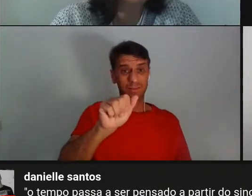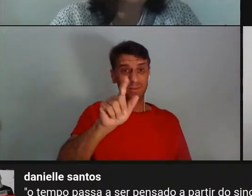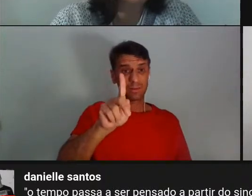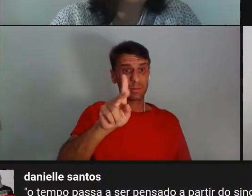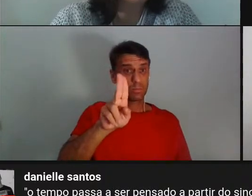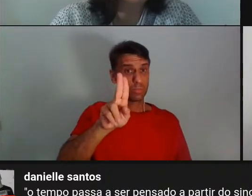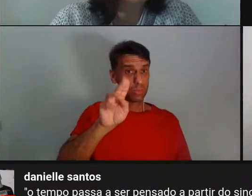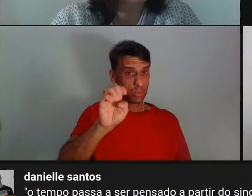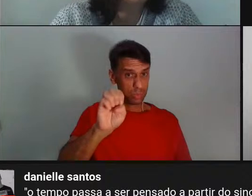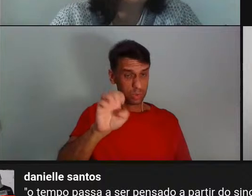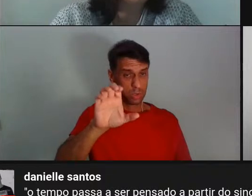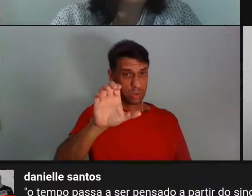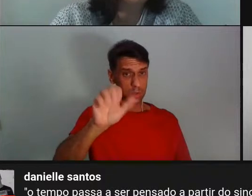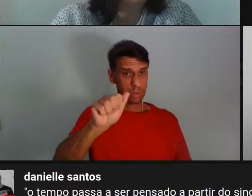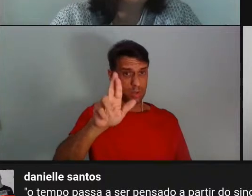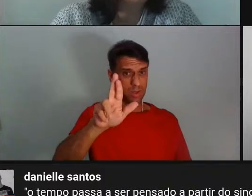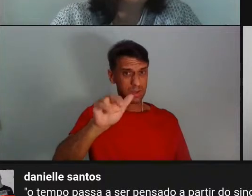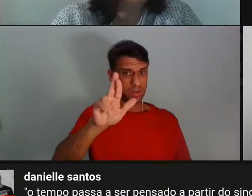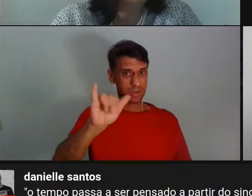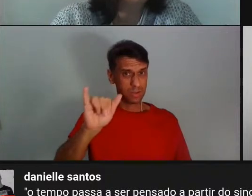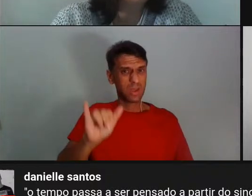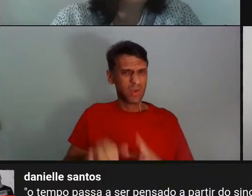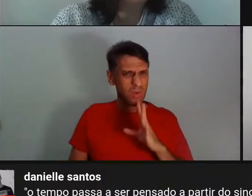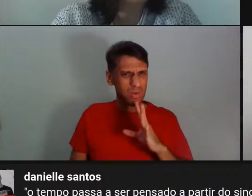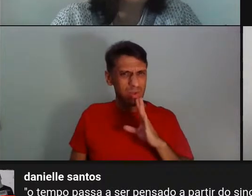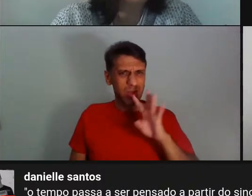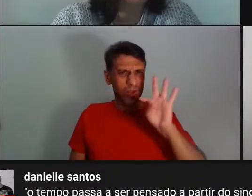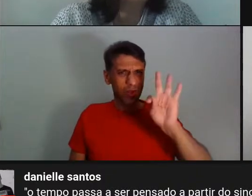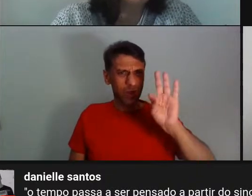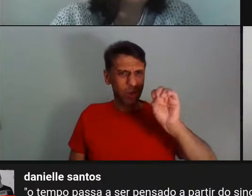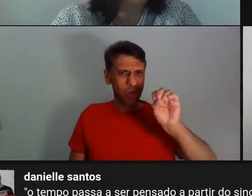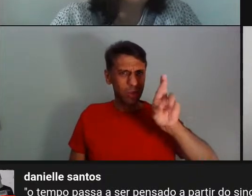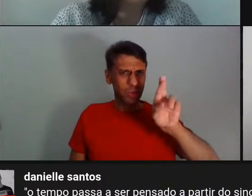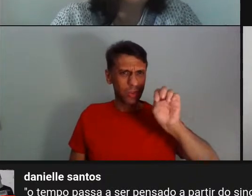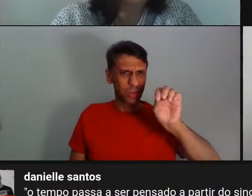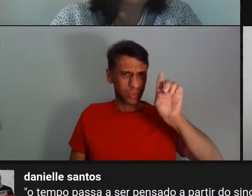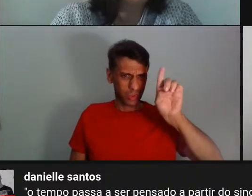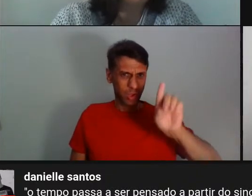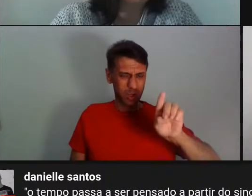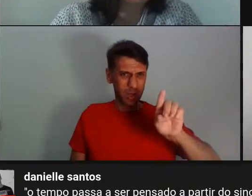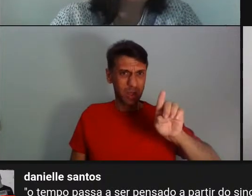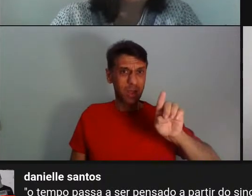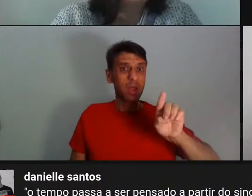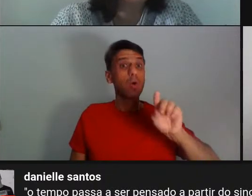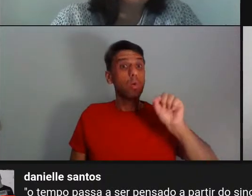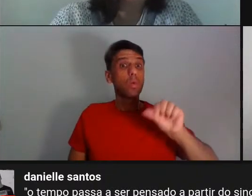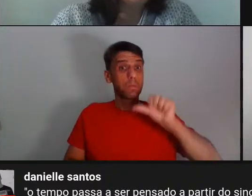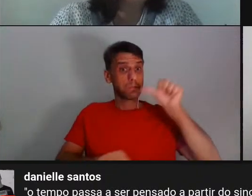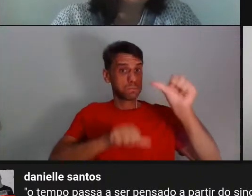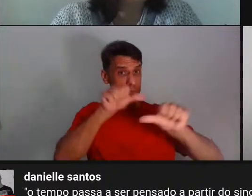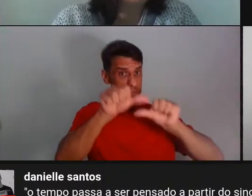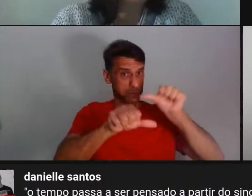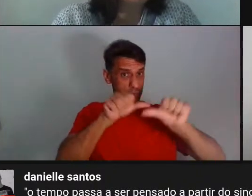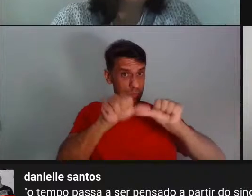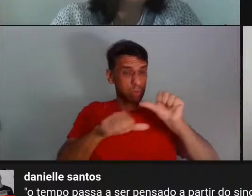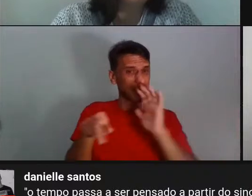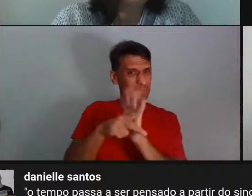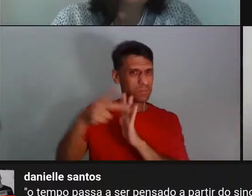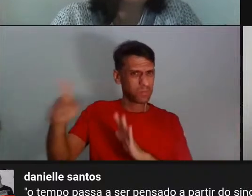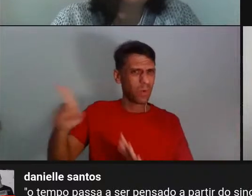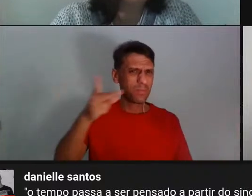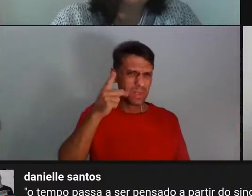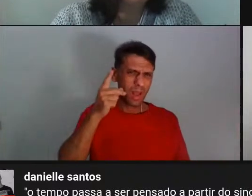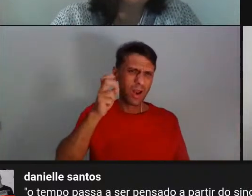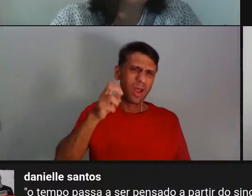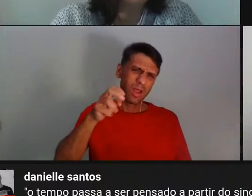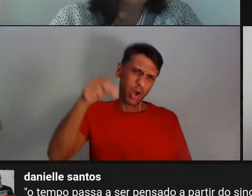você conhece o Toré, que é uma dança, um ritual indígena aqui do Ceará, do Nordeste em geral.